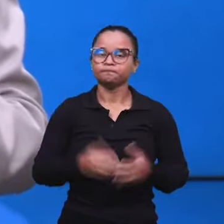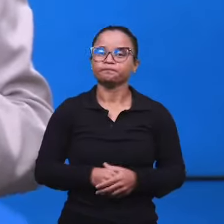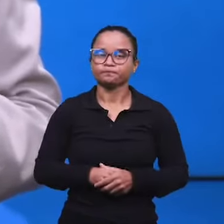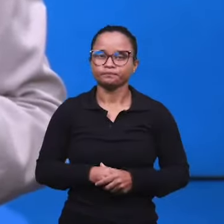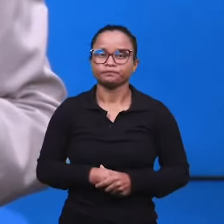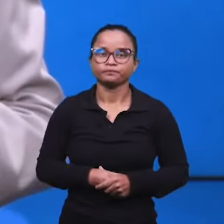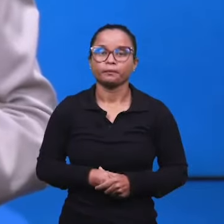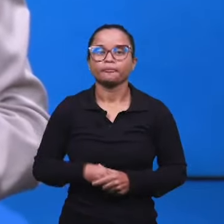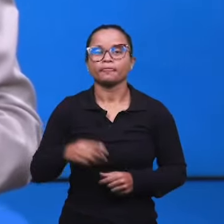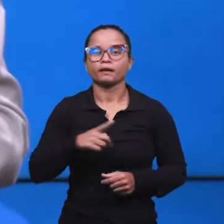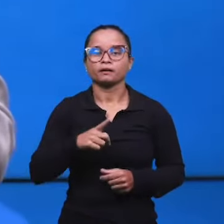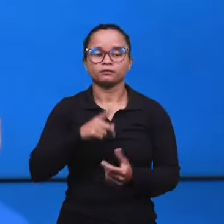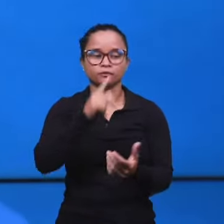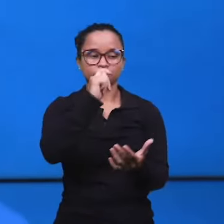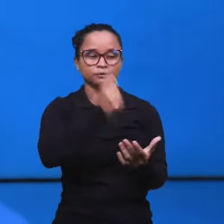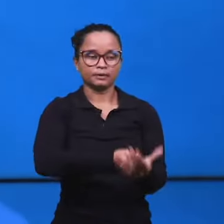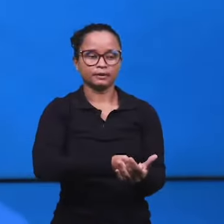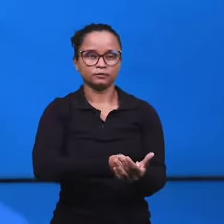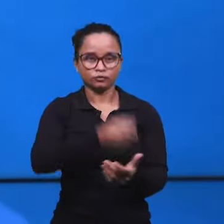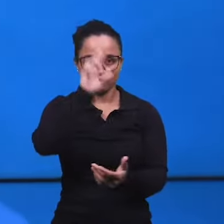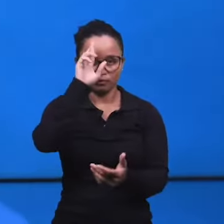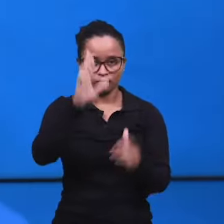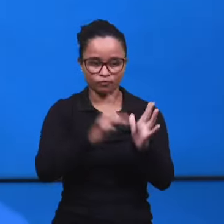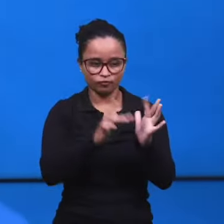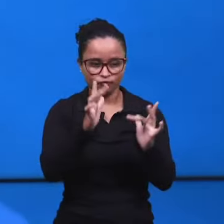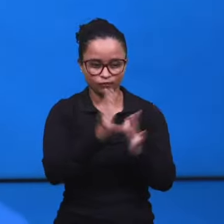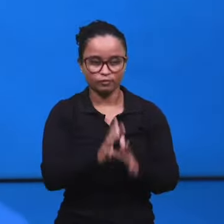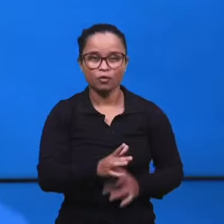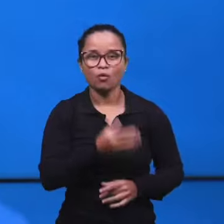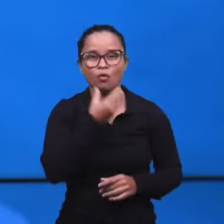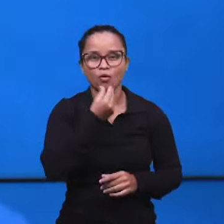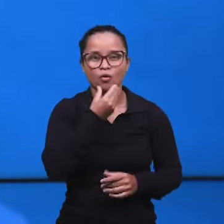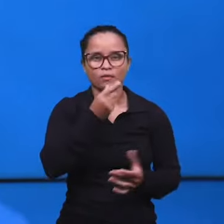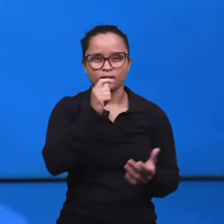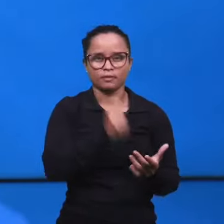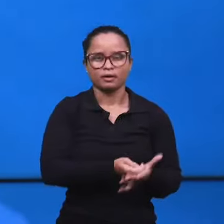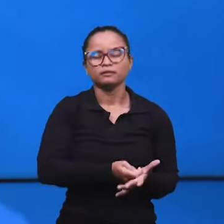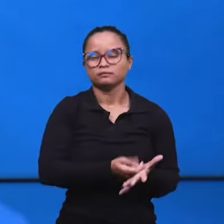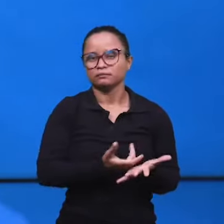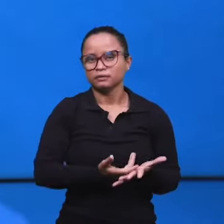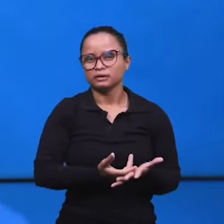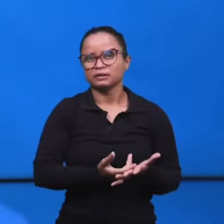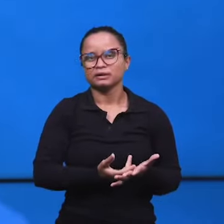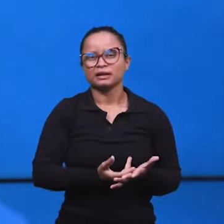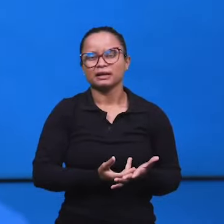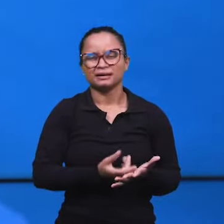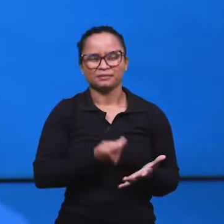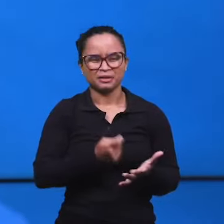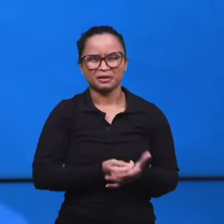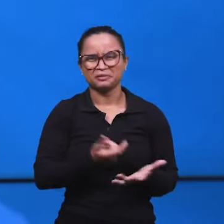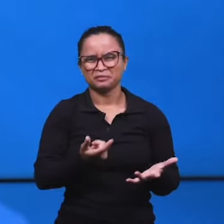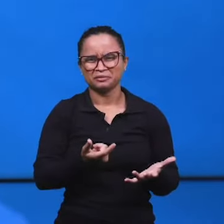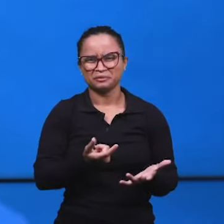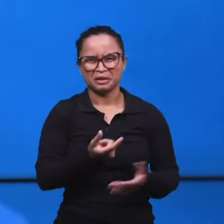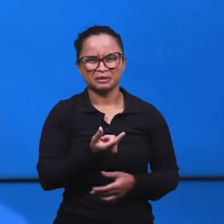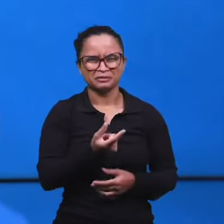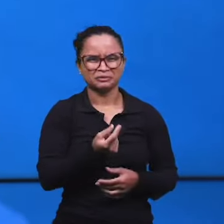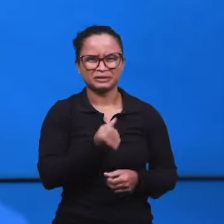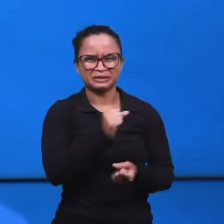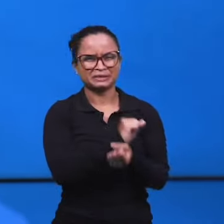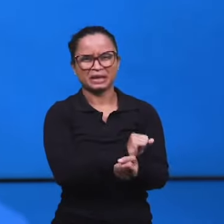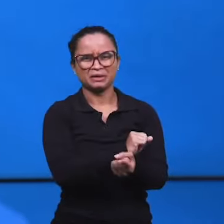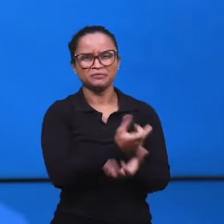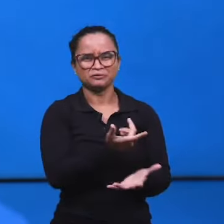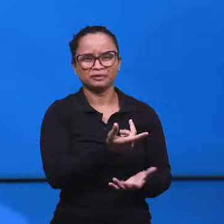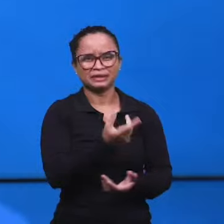paralelo feito aqui pelo preço que foi pago pelo senhor Jesus. O os homens pagaram pelo senhor Jesus foi um preço irrisório, o preço de